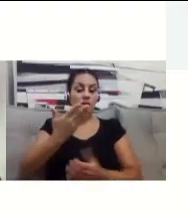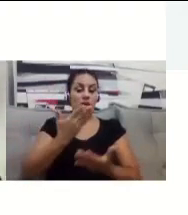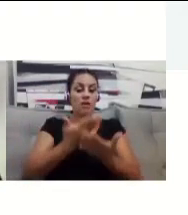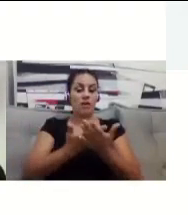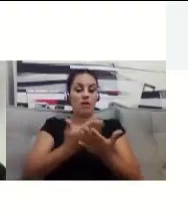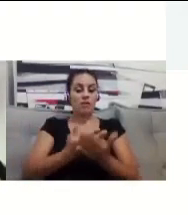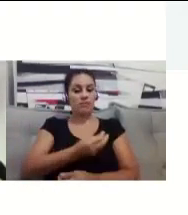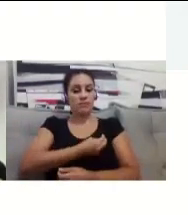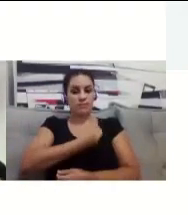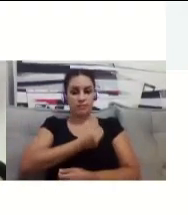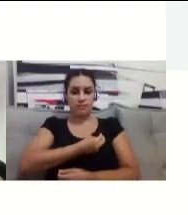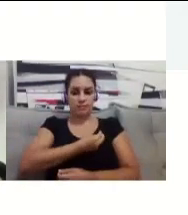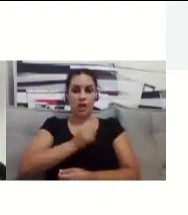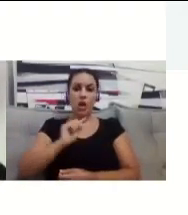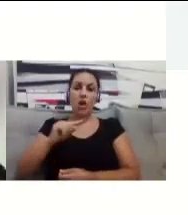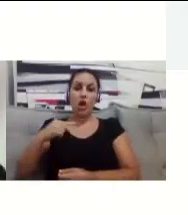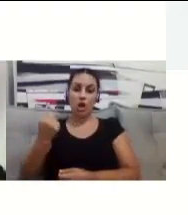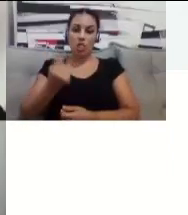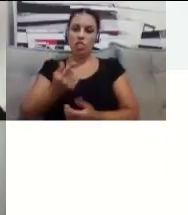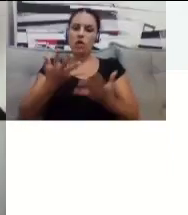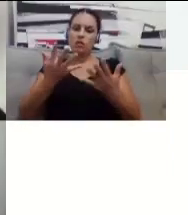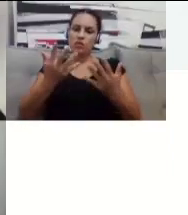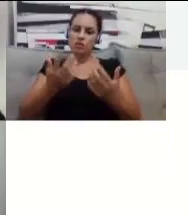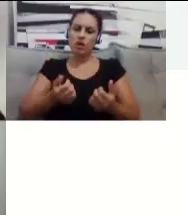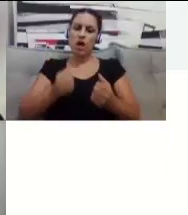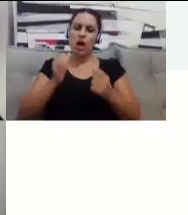vamos comunicar para vocês, ok?